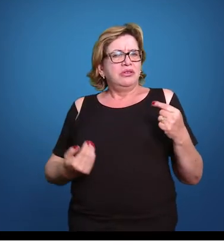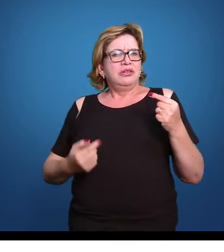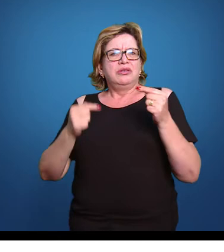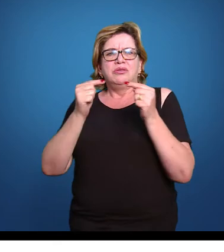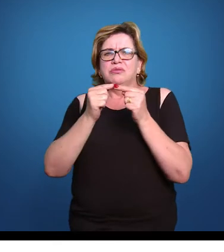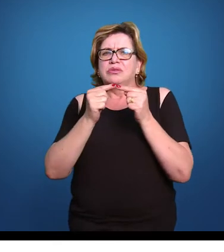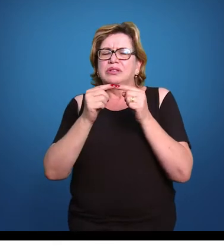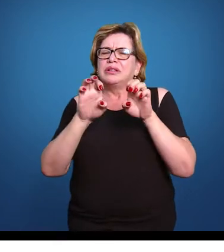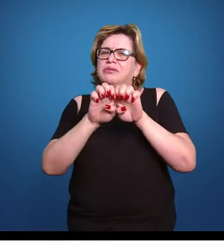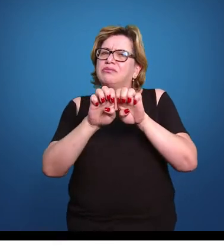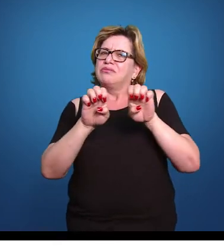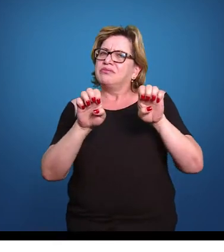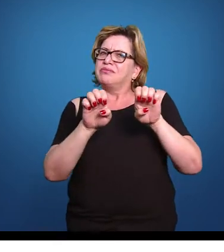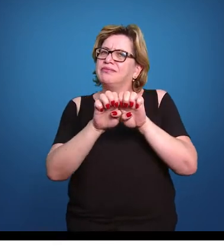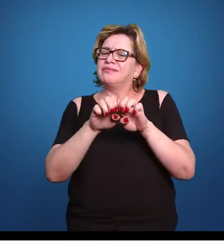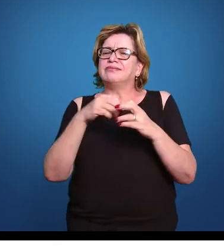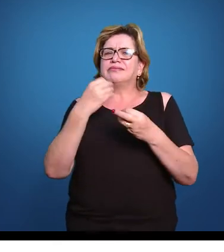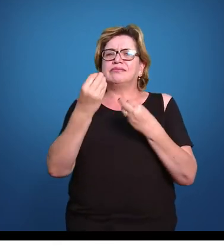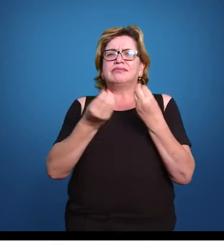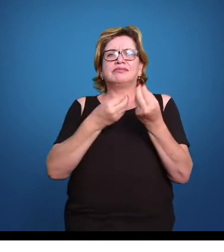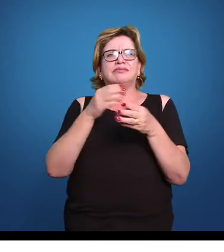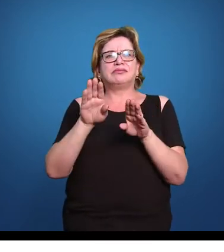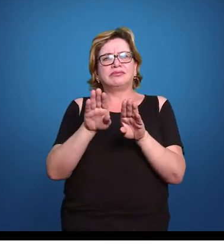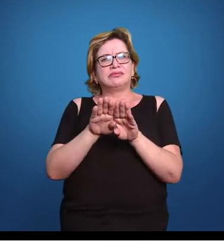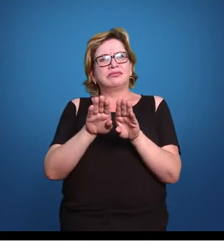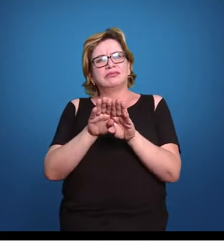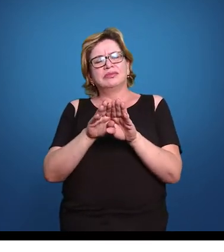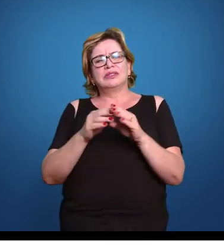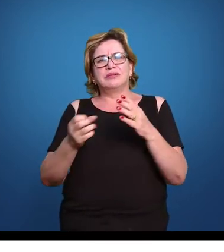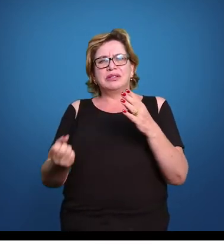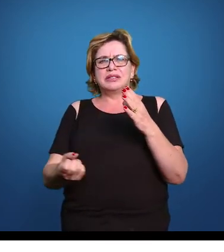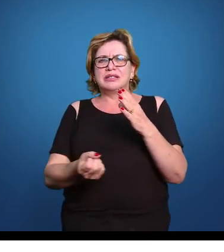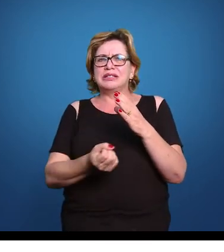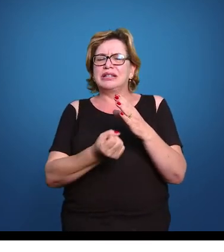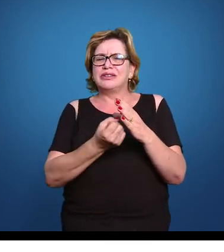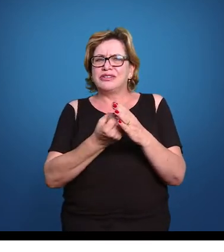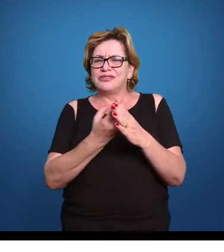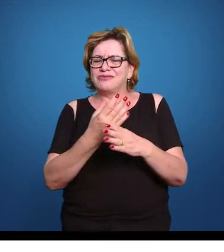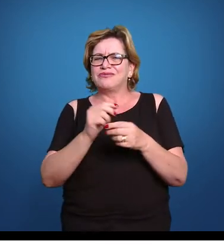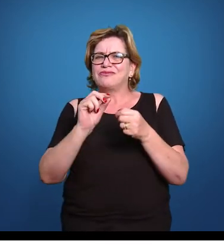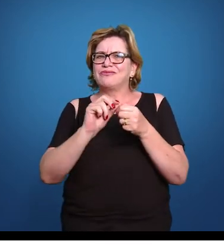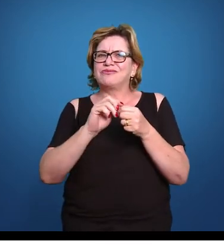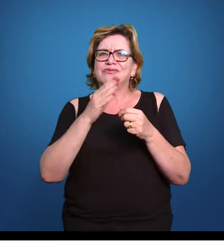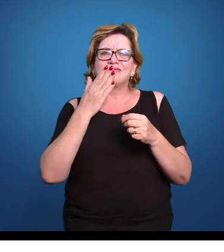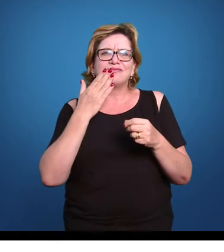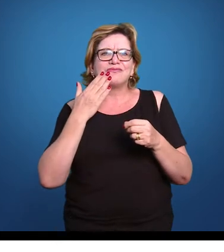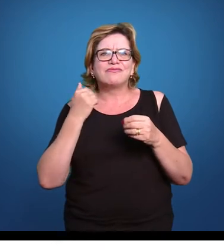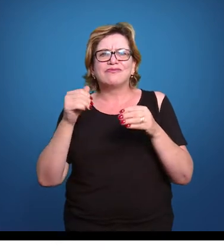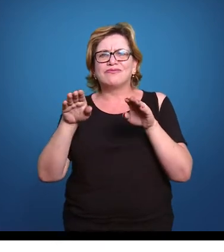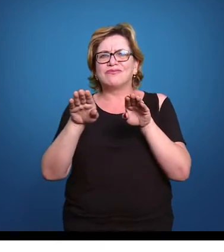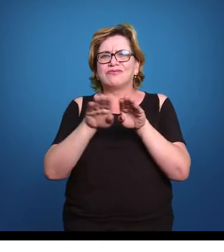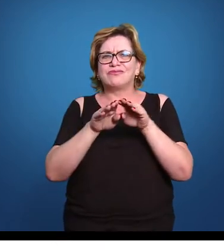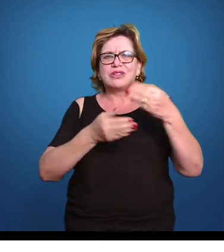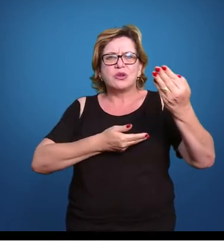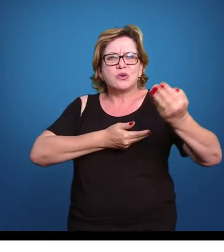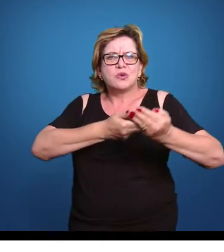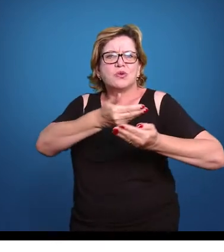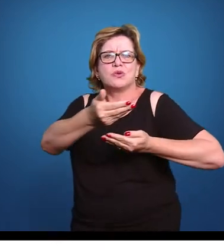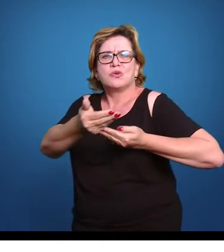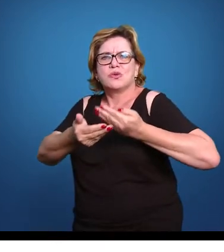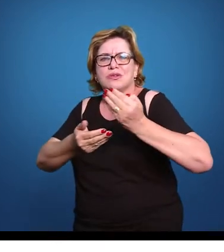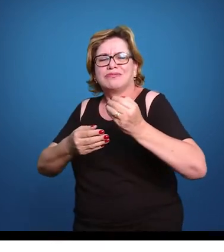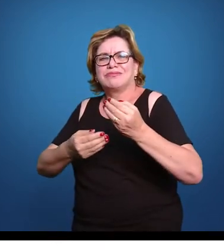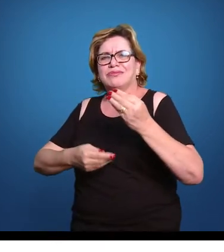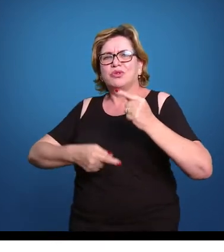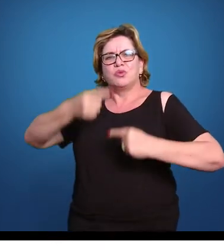infraestrutura, criando facilidades, sendo um canal entre os vários níveis de